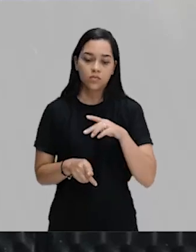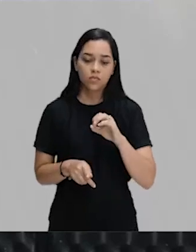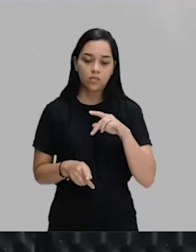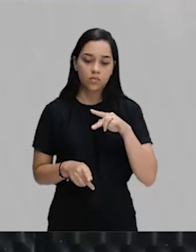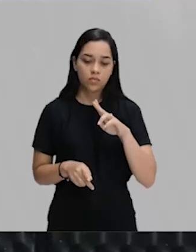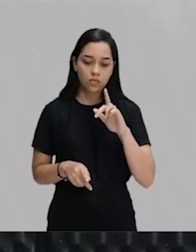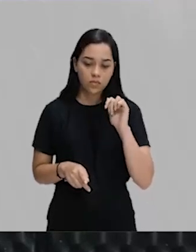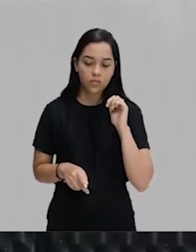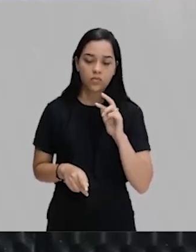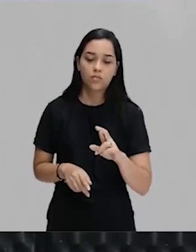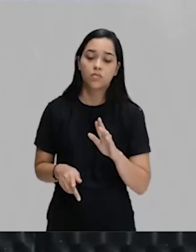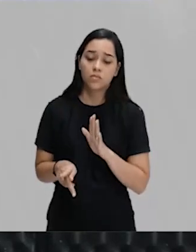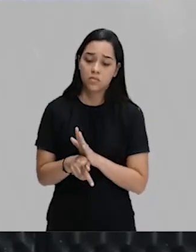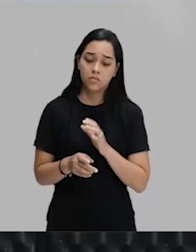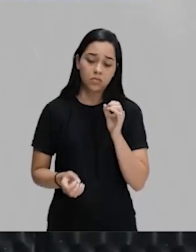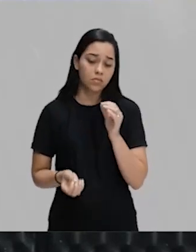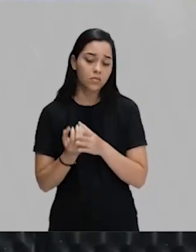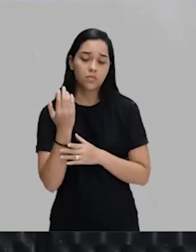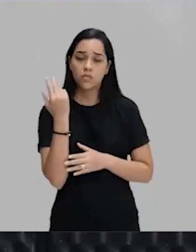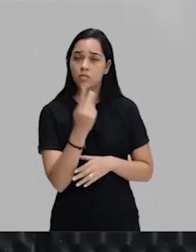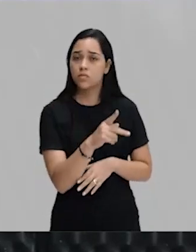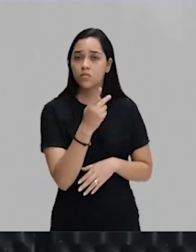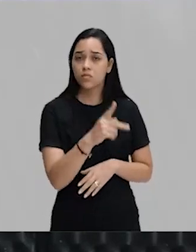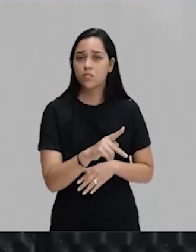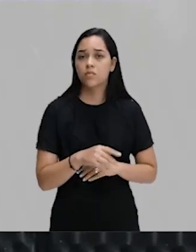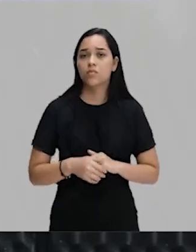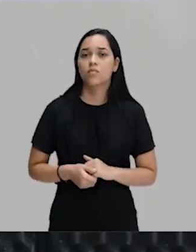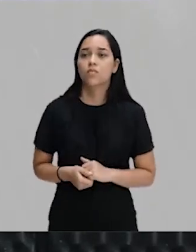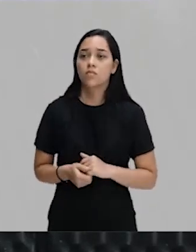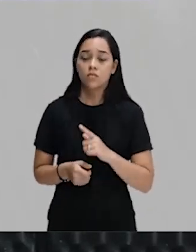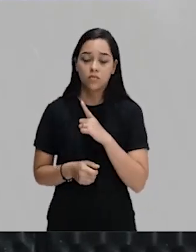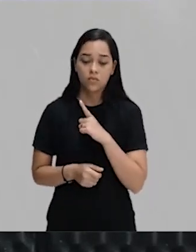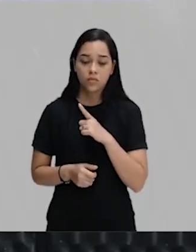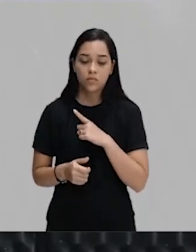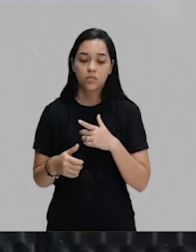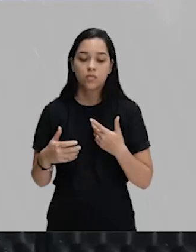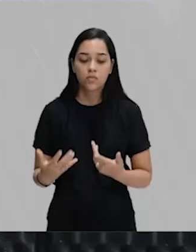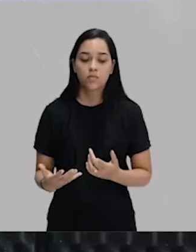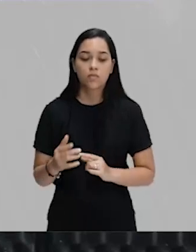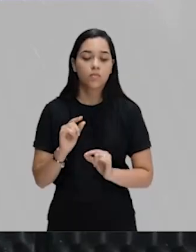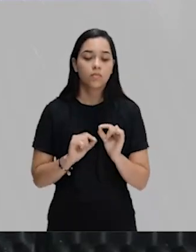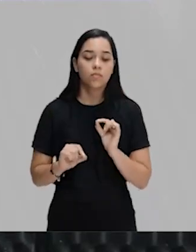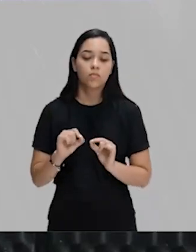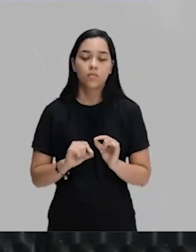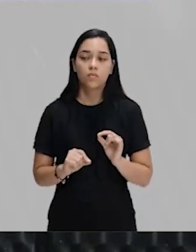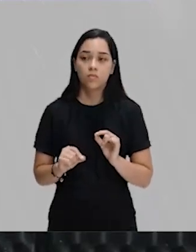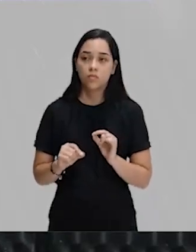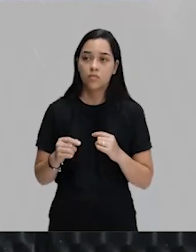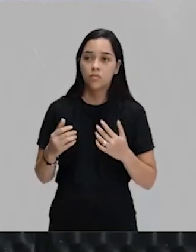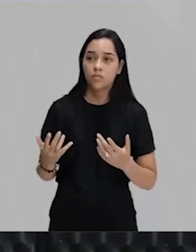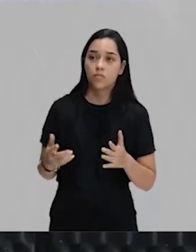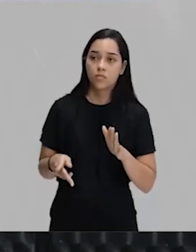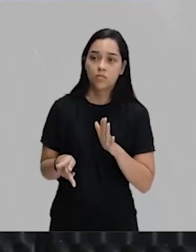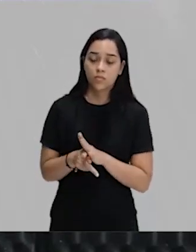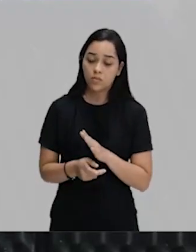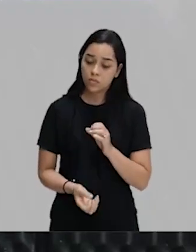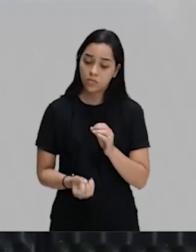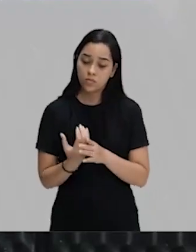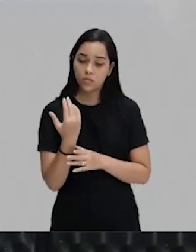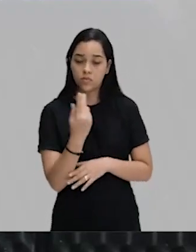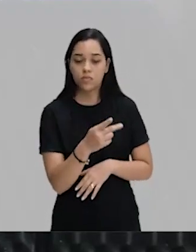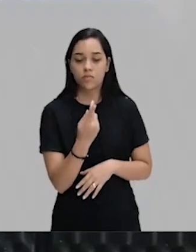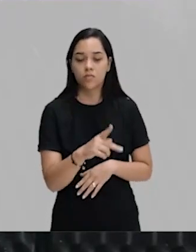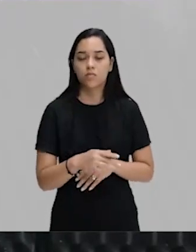do seu nascimento. ela exclui os setores populares basicamente do seu surgimento.